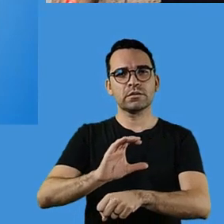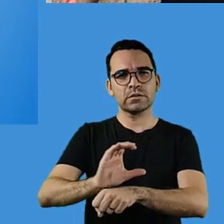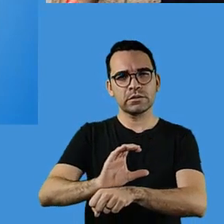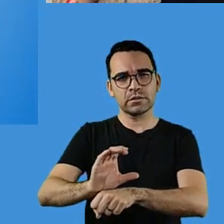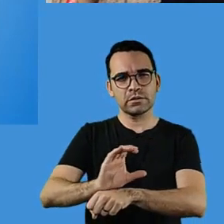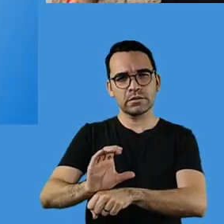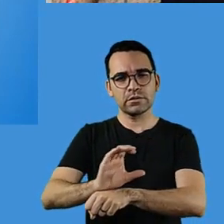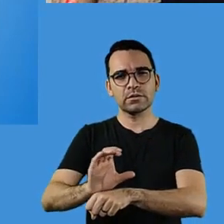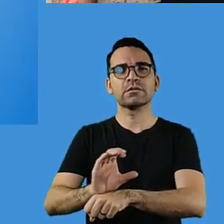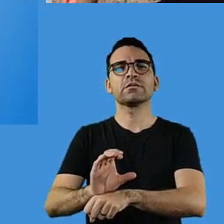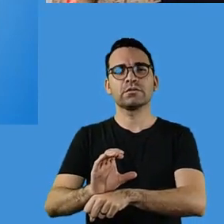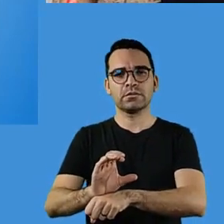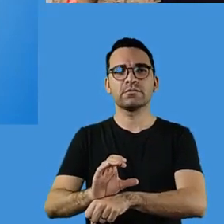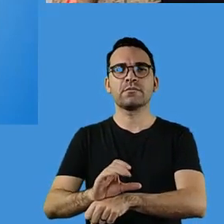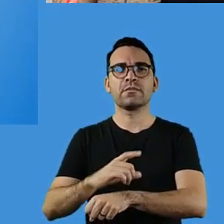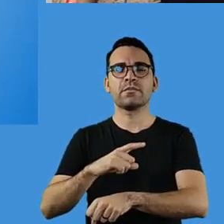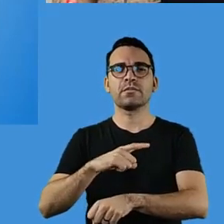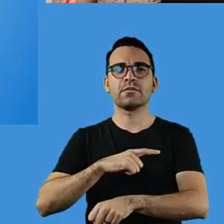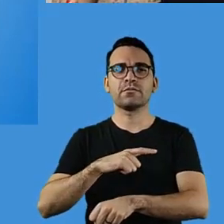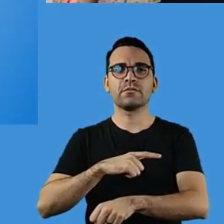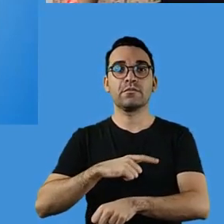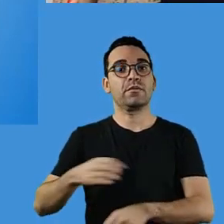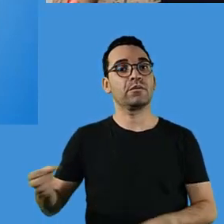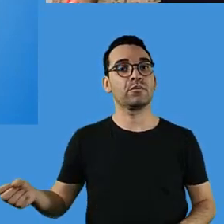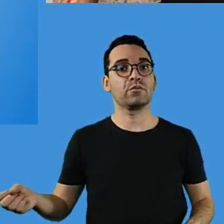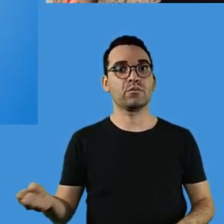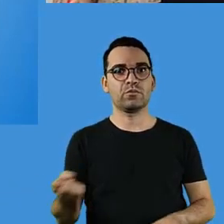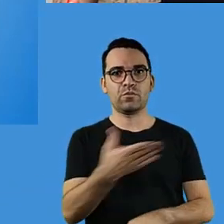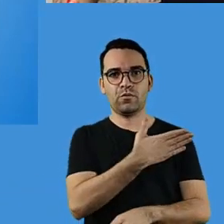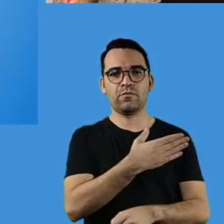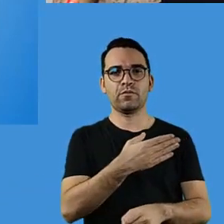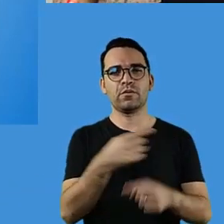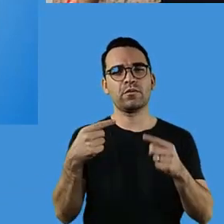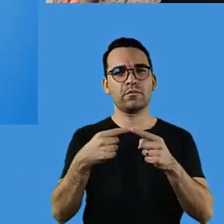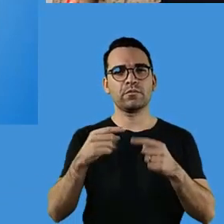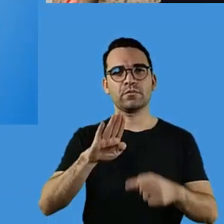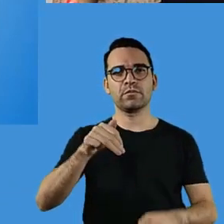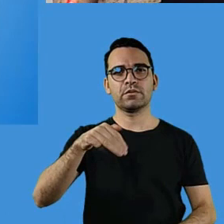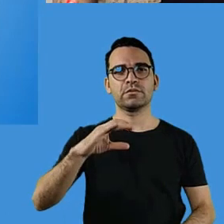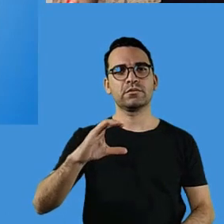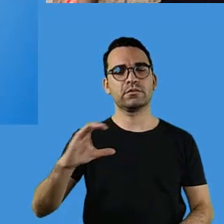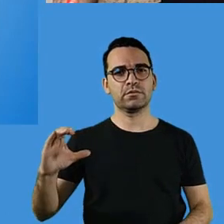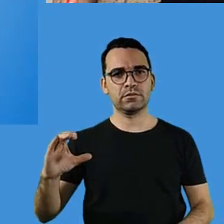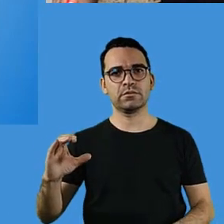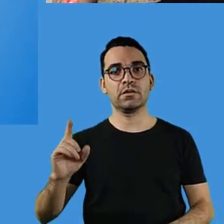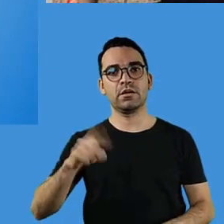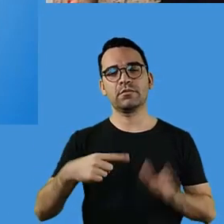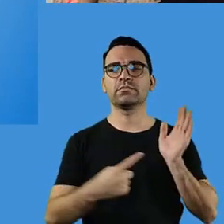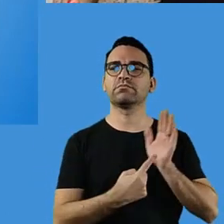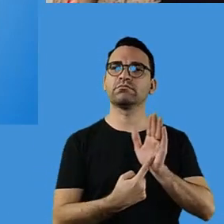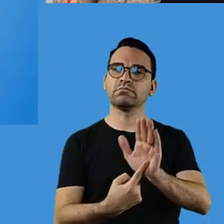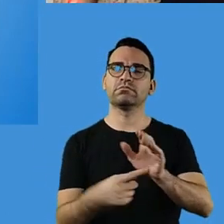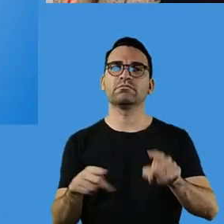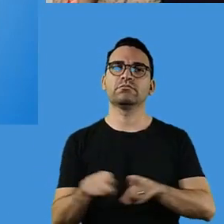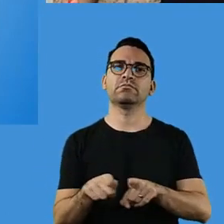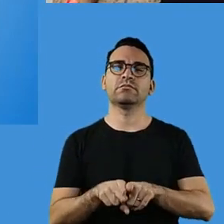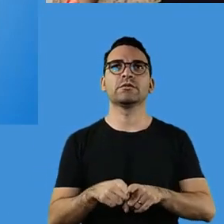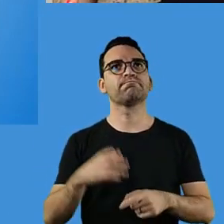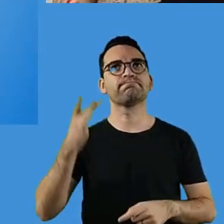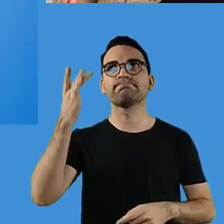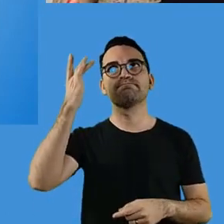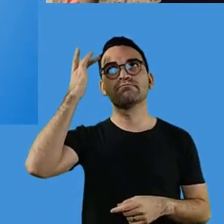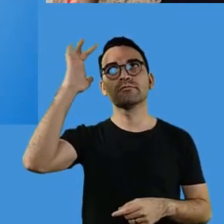humanas, que incluem história e geografia, também com a nova matriz alinhada à BNCC. Também será amostral.